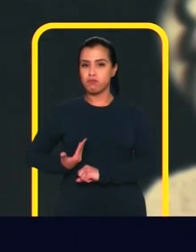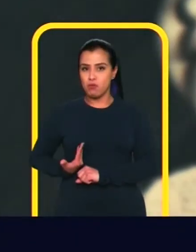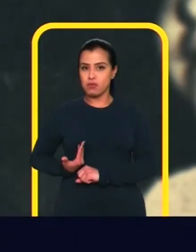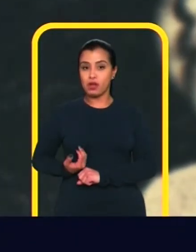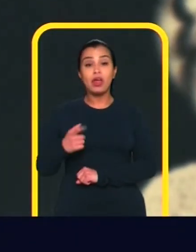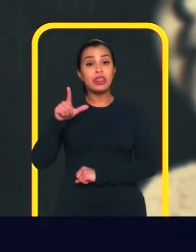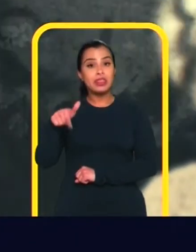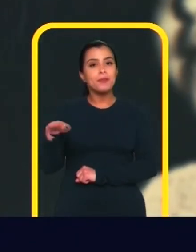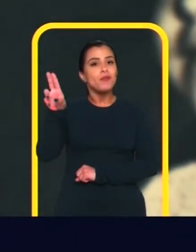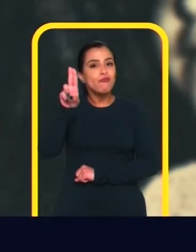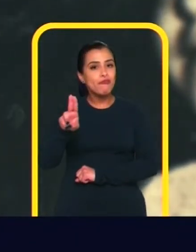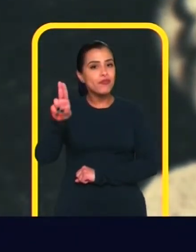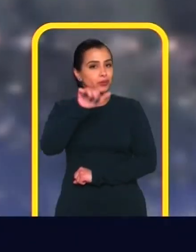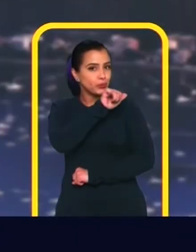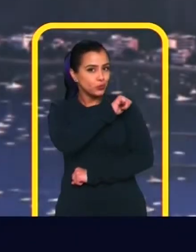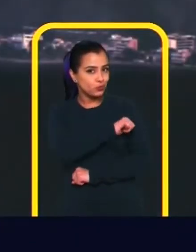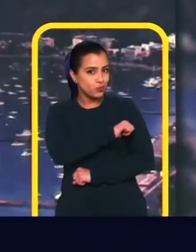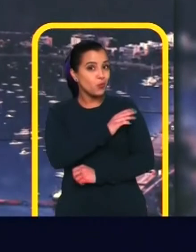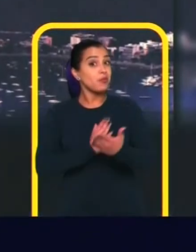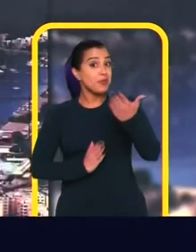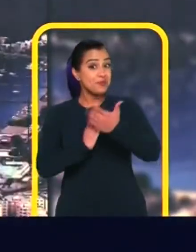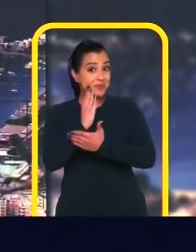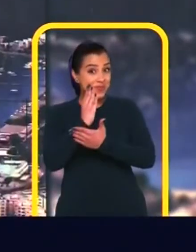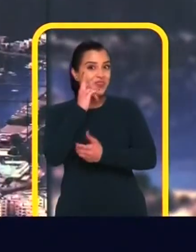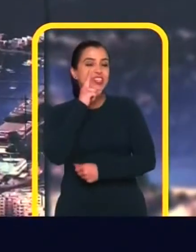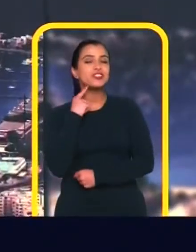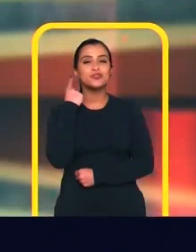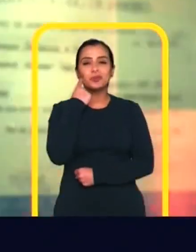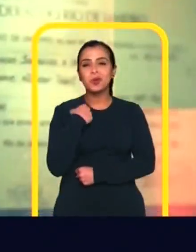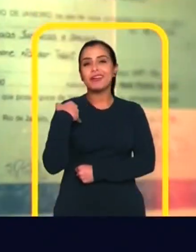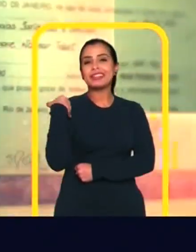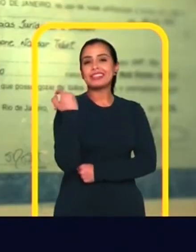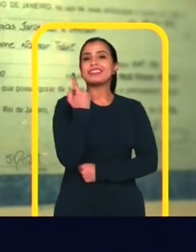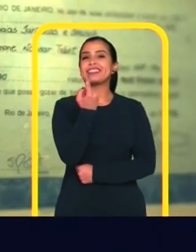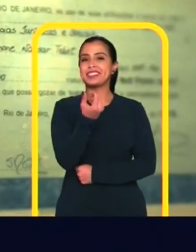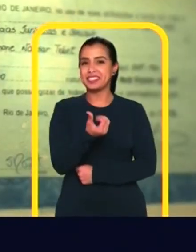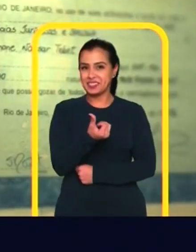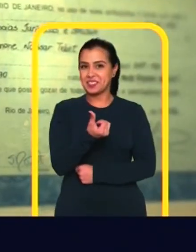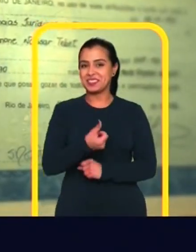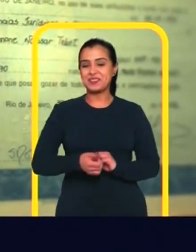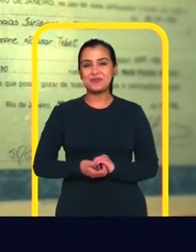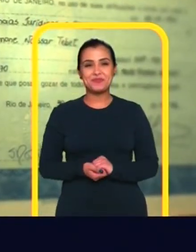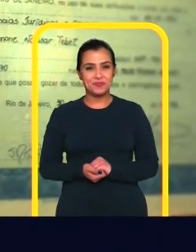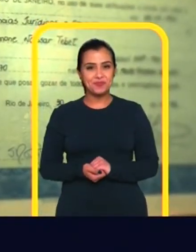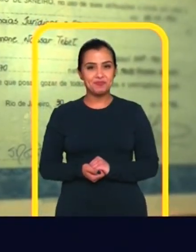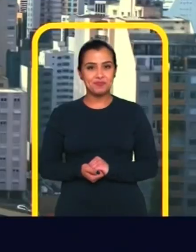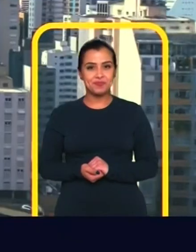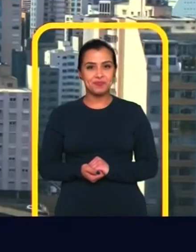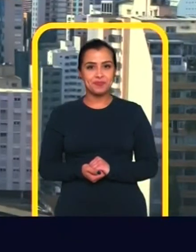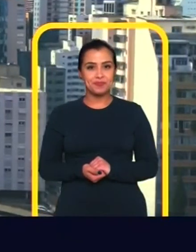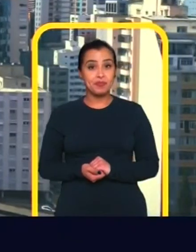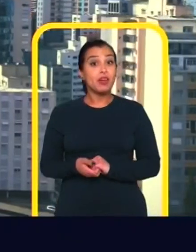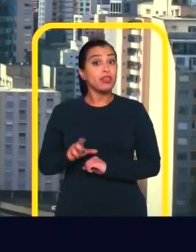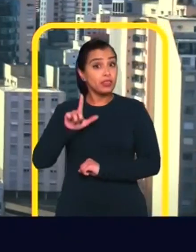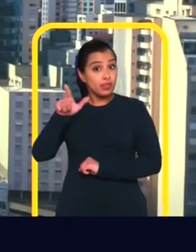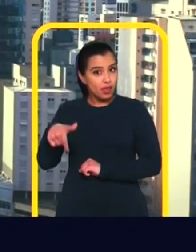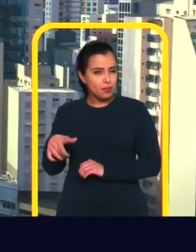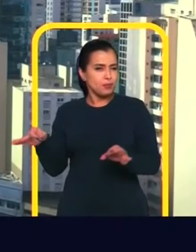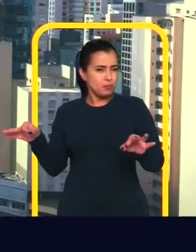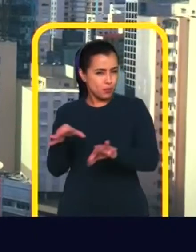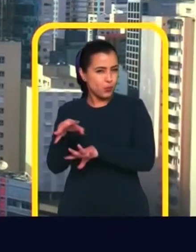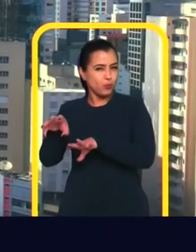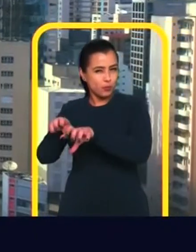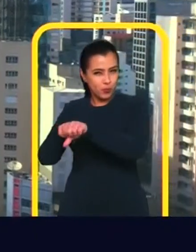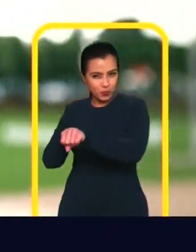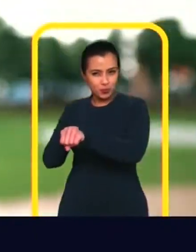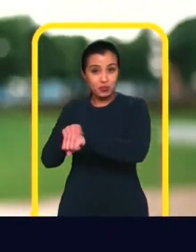faculdade na Universidade Federal do Rio de Janeiro Quando passei no vestibular aos 16 anos Depois de formada